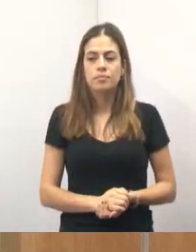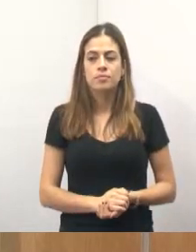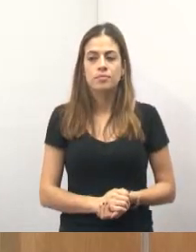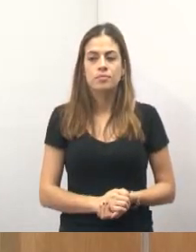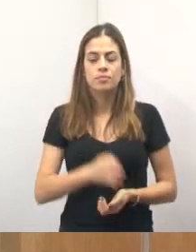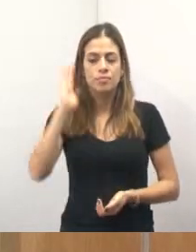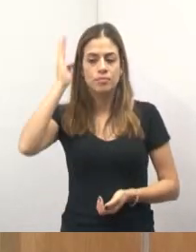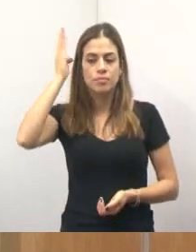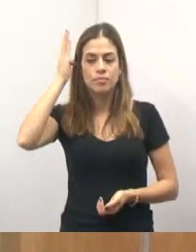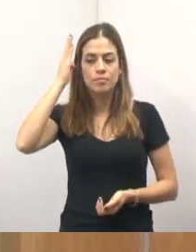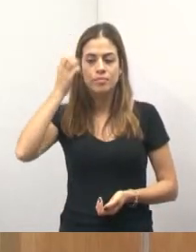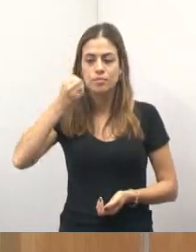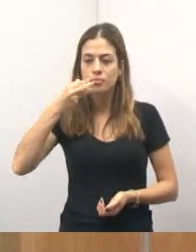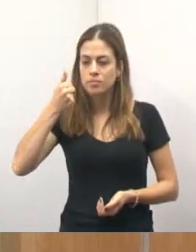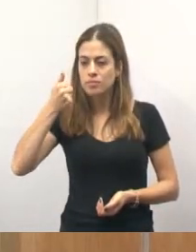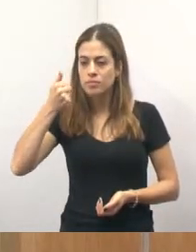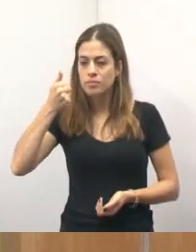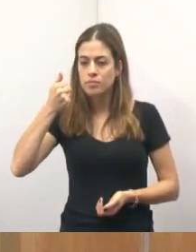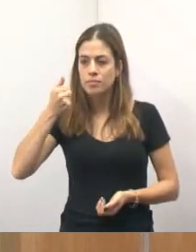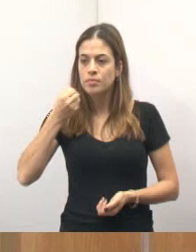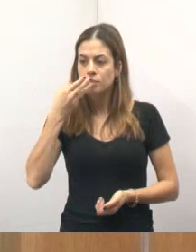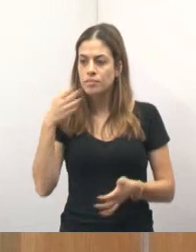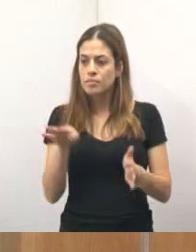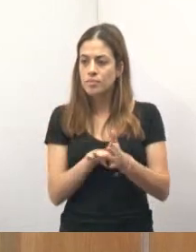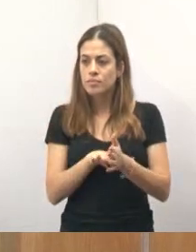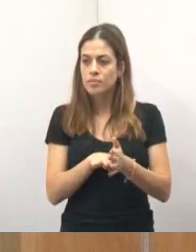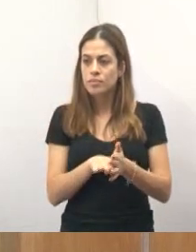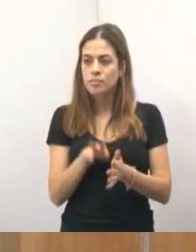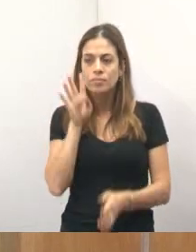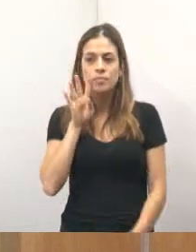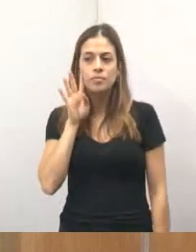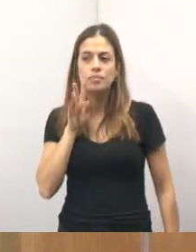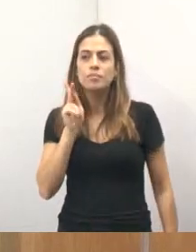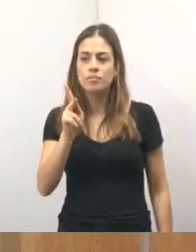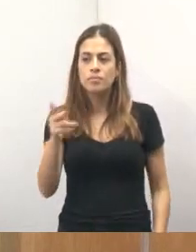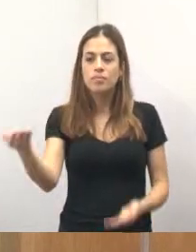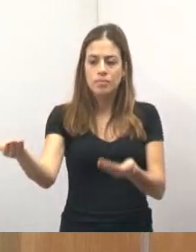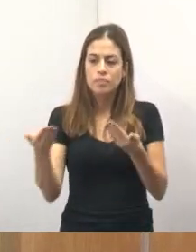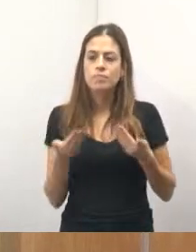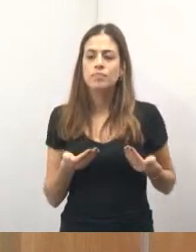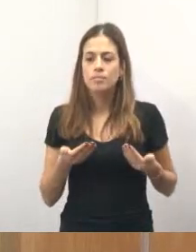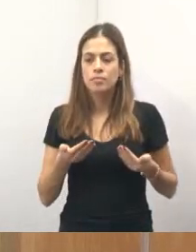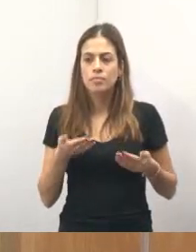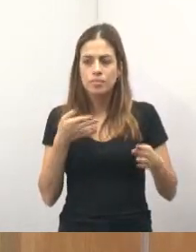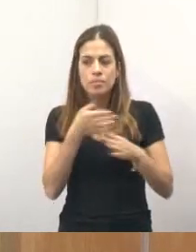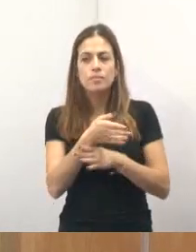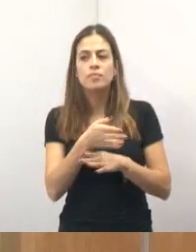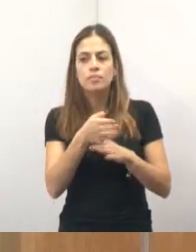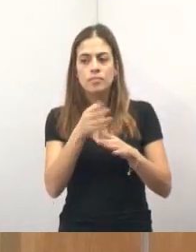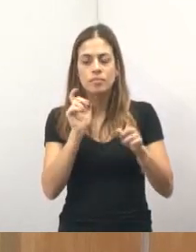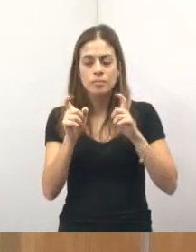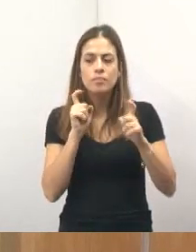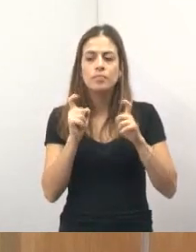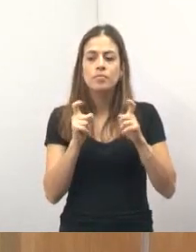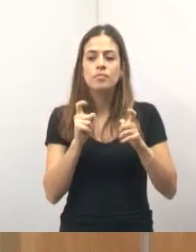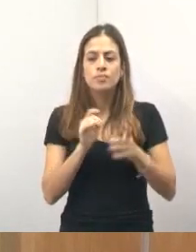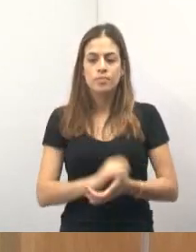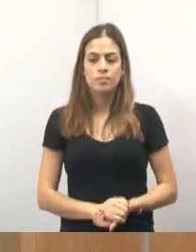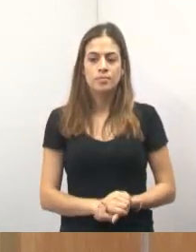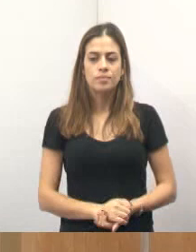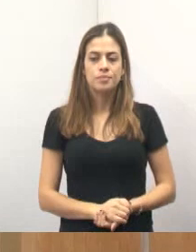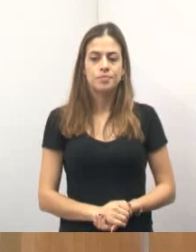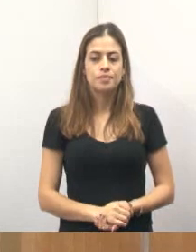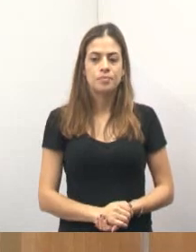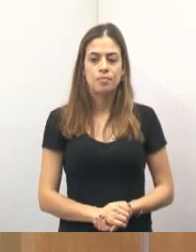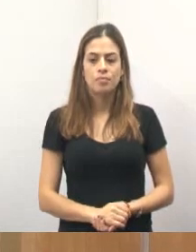Burro, tudo bem? Seja bem-vindo. Legal tê-lo presente aqui o tempo inteiro, sempre presente nas sessões.